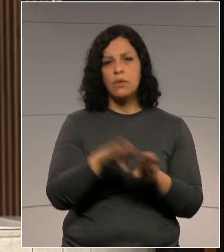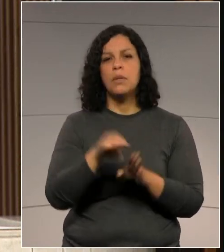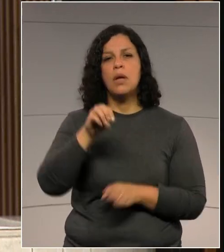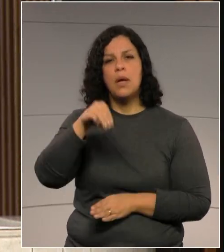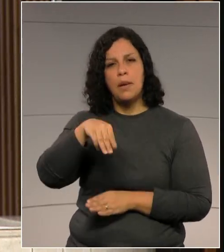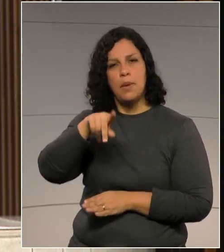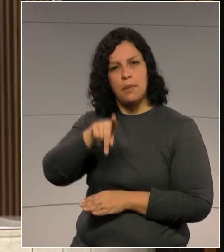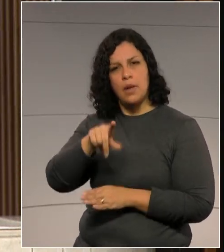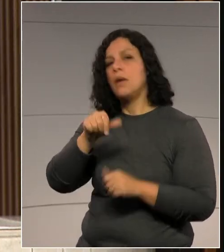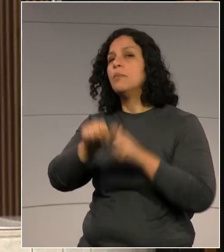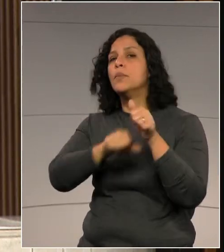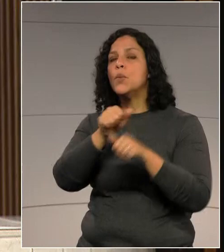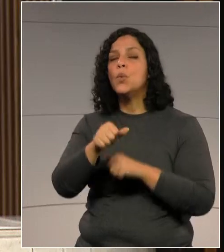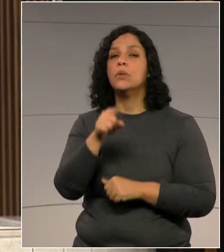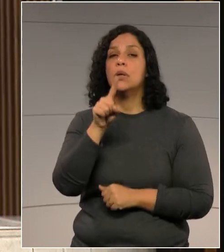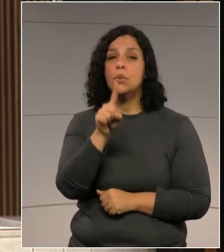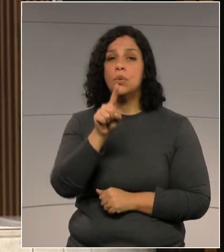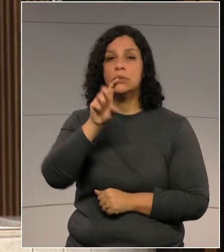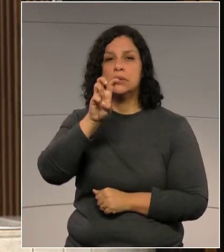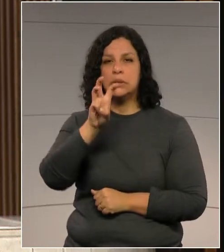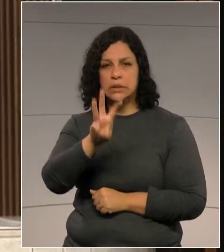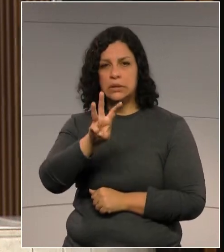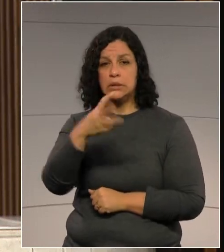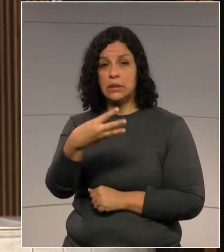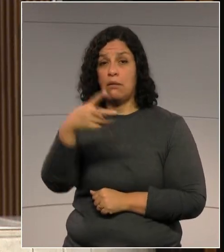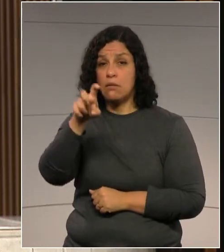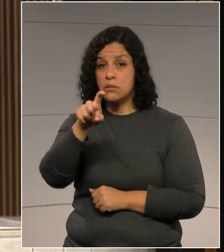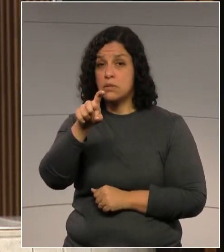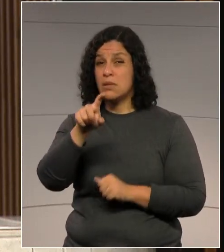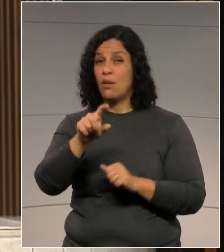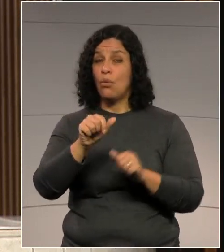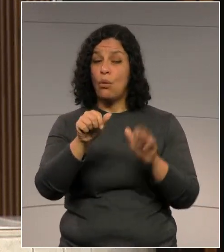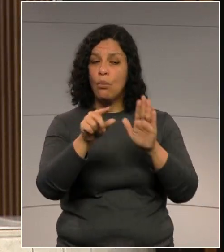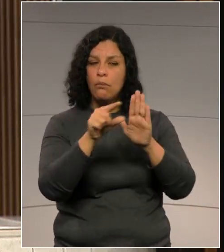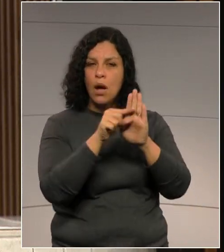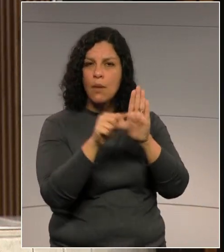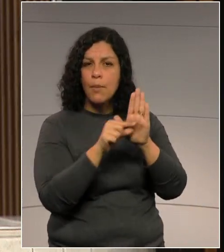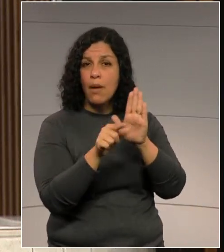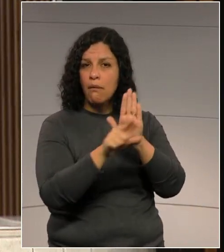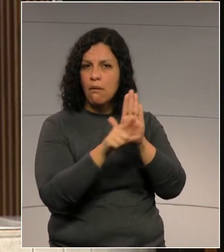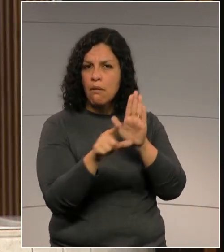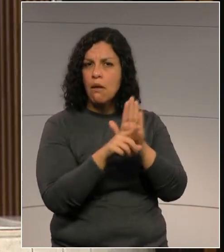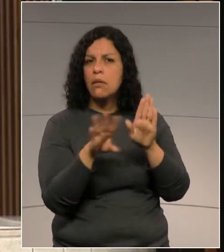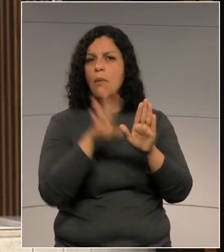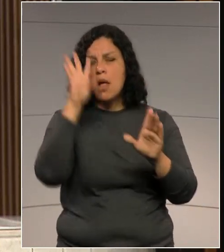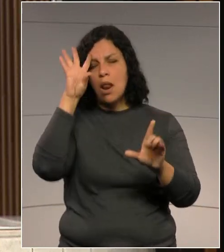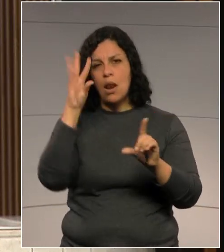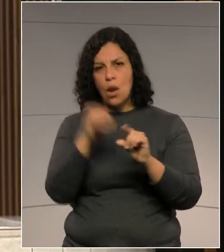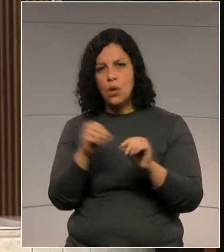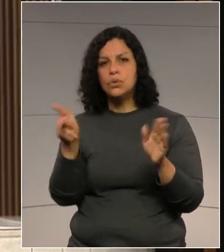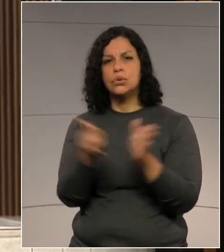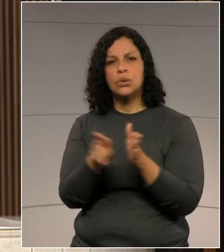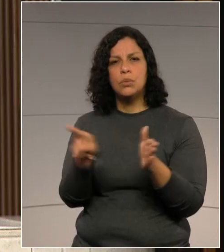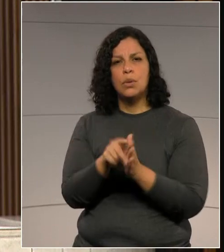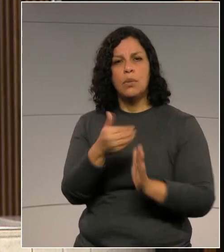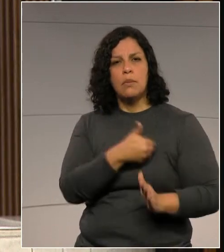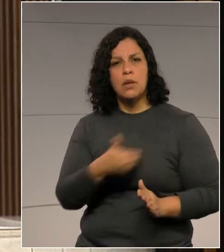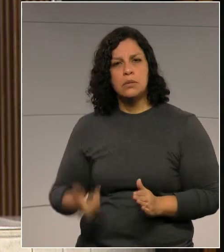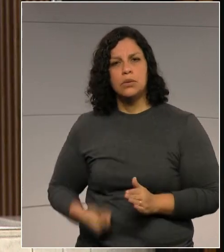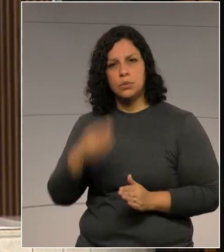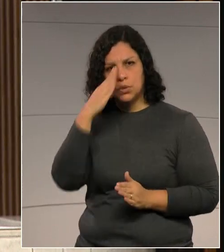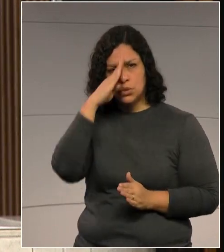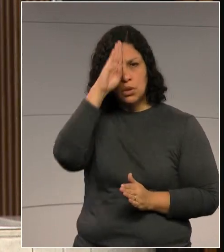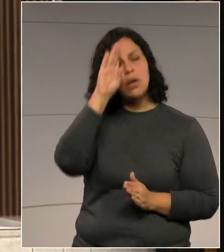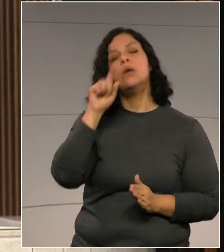MP altera 135 dispositivos legais e segue a lógica defendida pelo presidente Jair